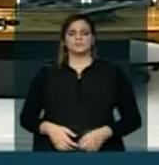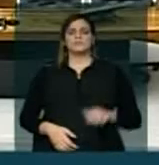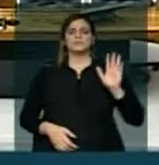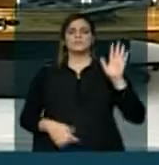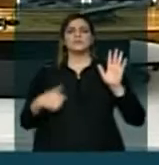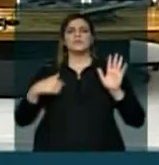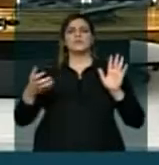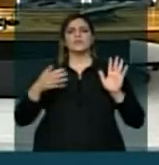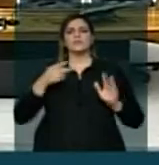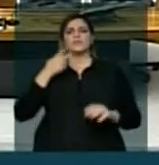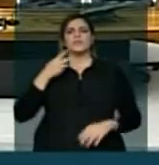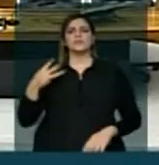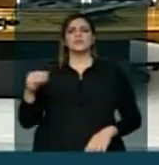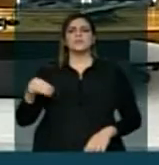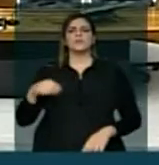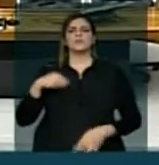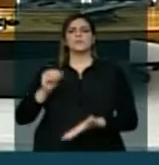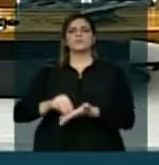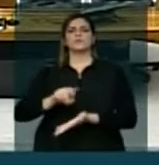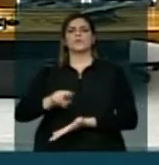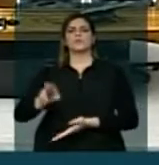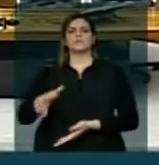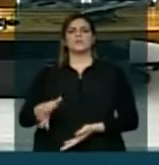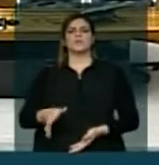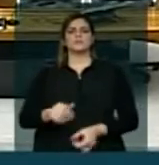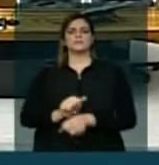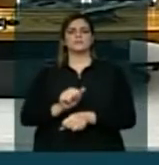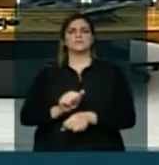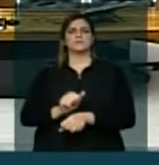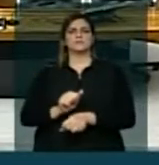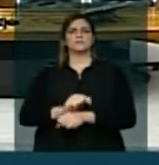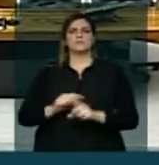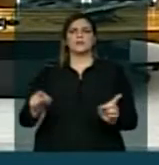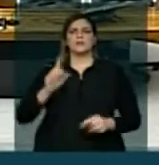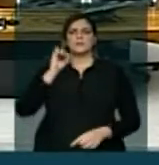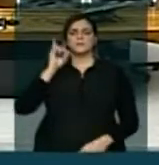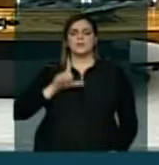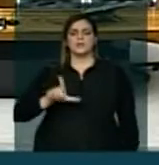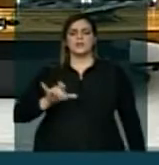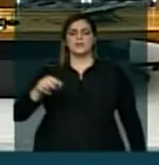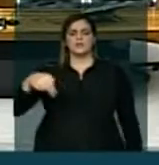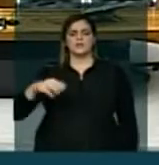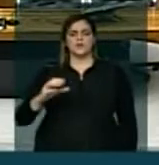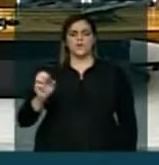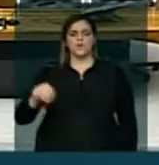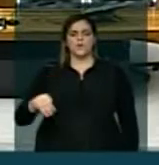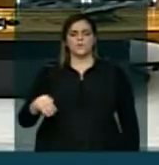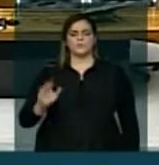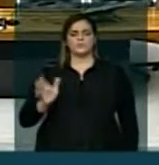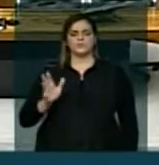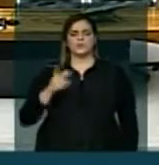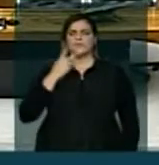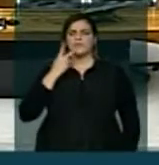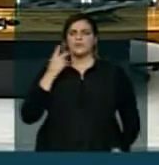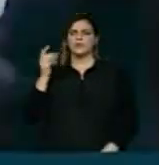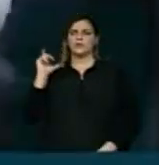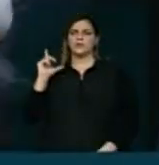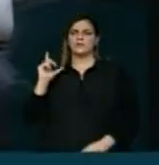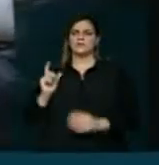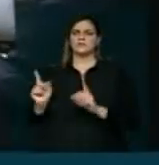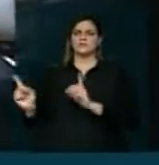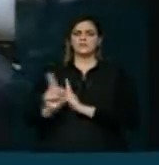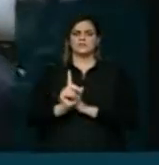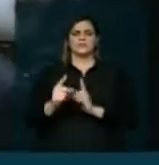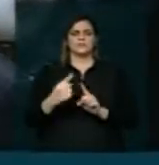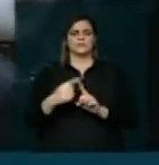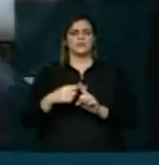Vou falar aos três minutos e o deputado Lincoln falou na minha frente, evidentemente,